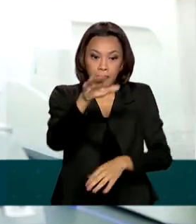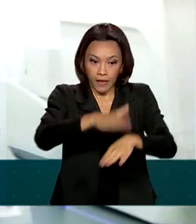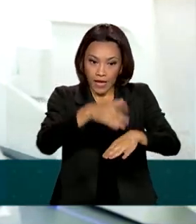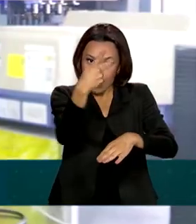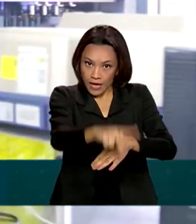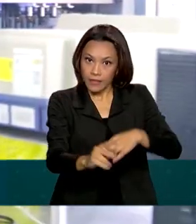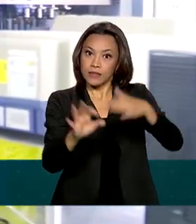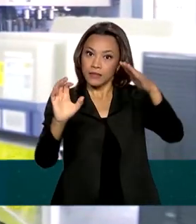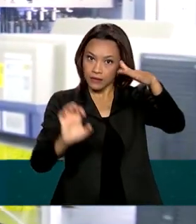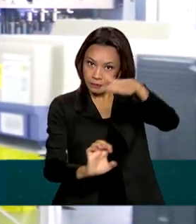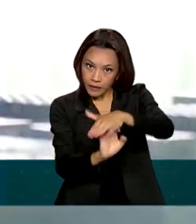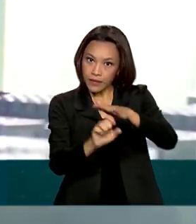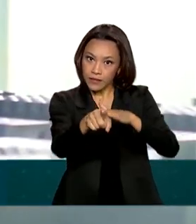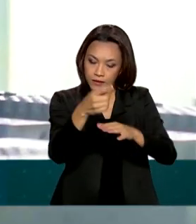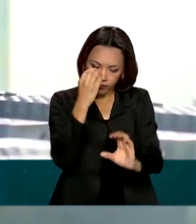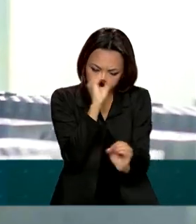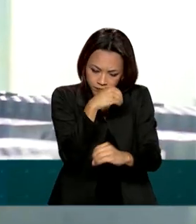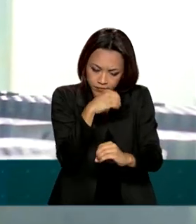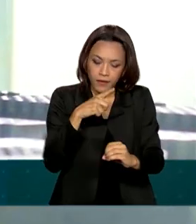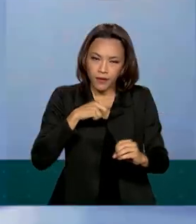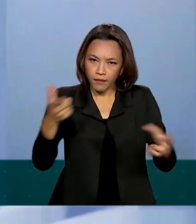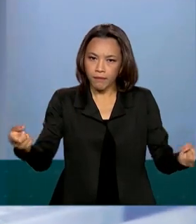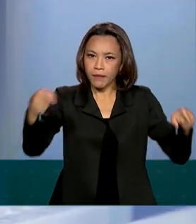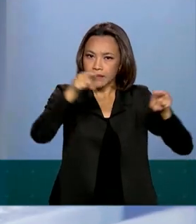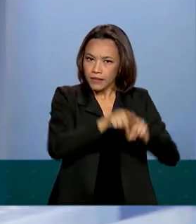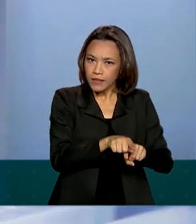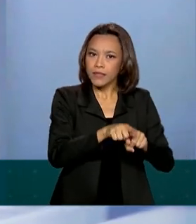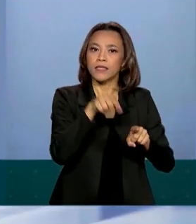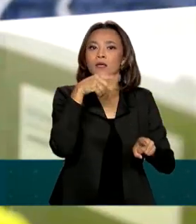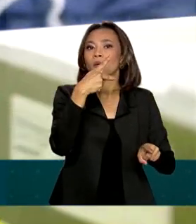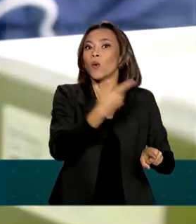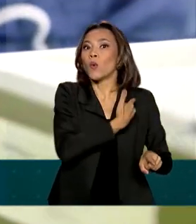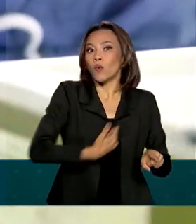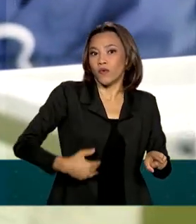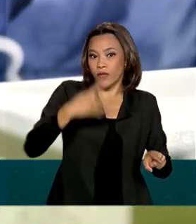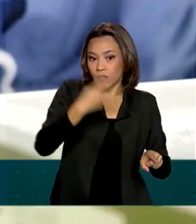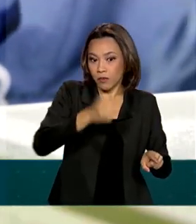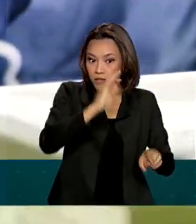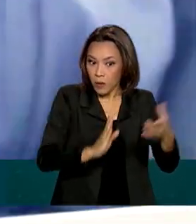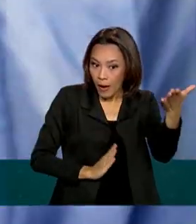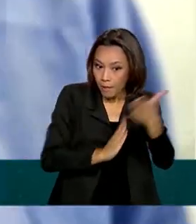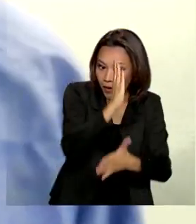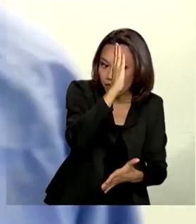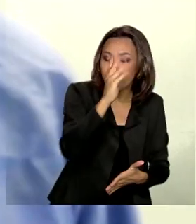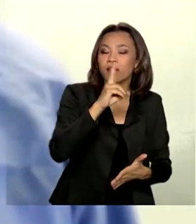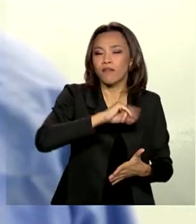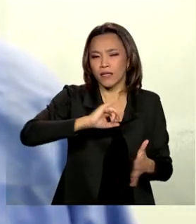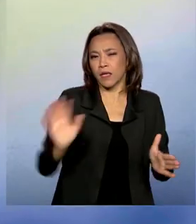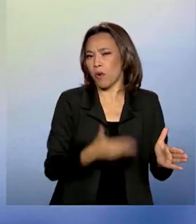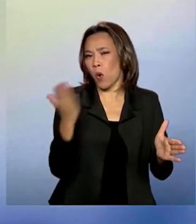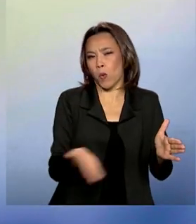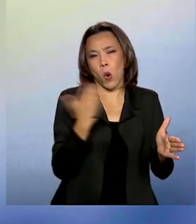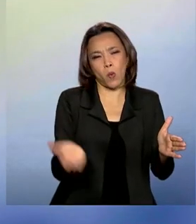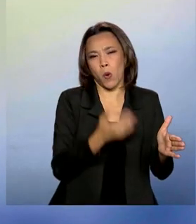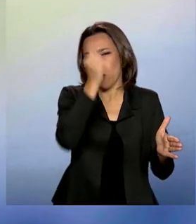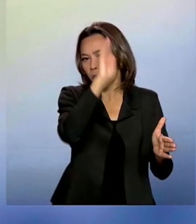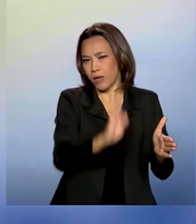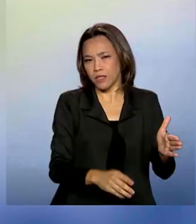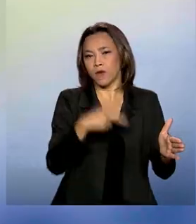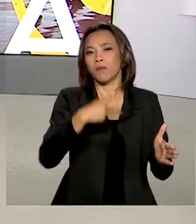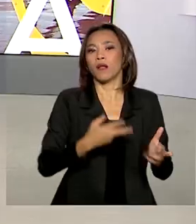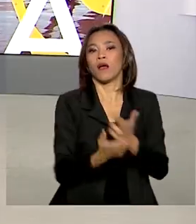laboratório AstraZeneca tem parceria com o governo brasileiro e, se aprovada pela Anvisa, deve ser produzida aqui no Brasil pela